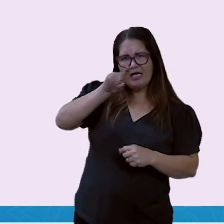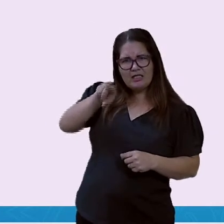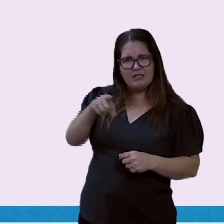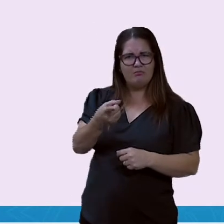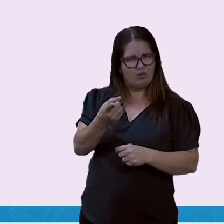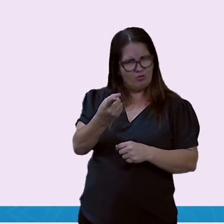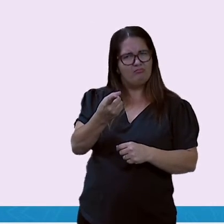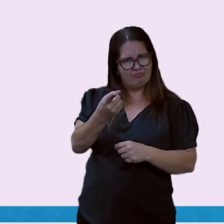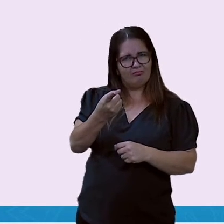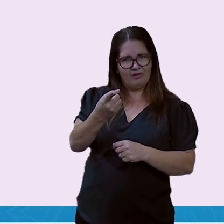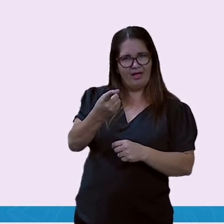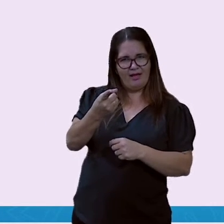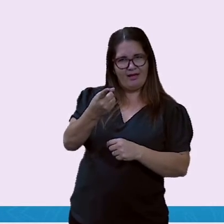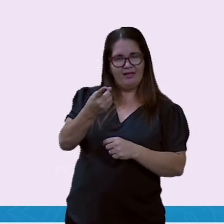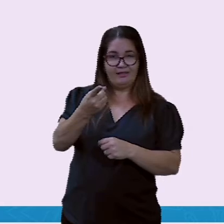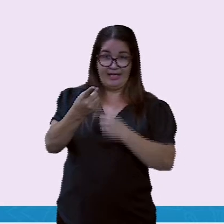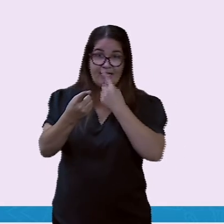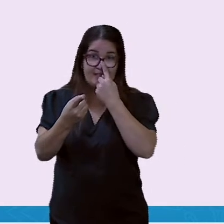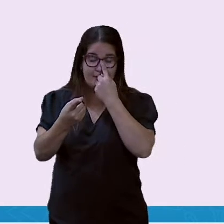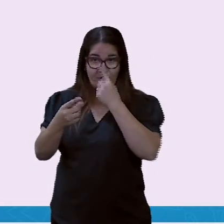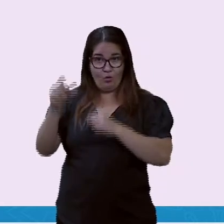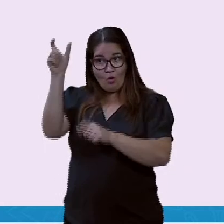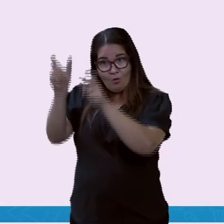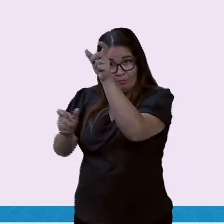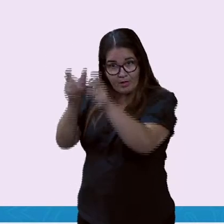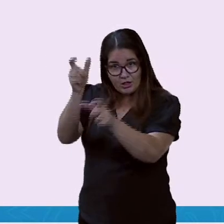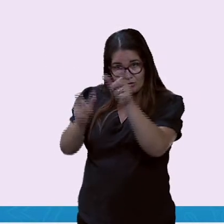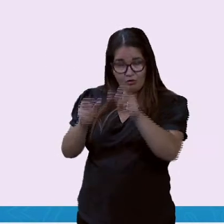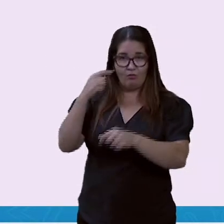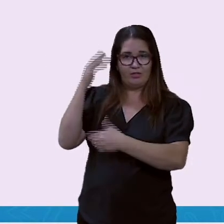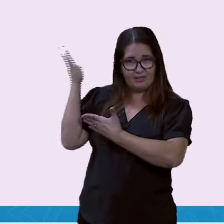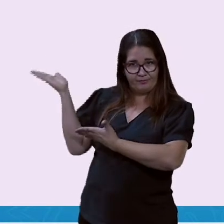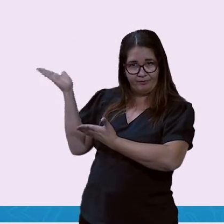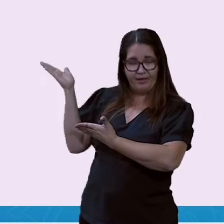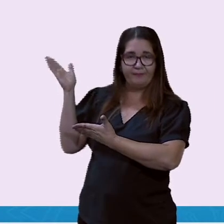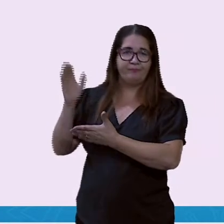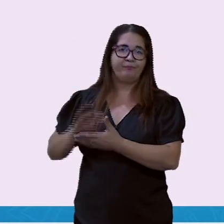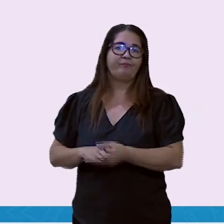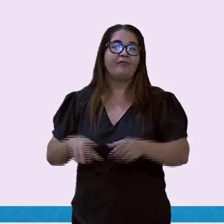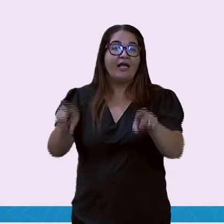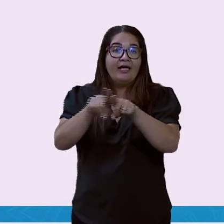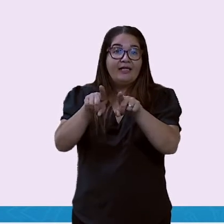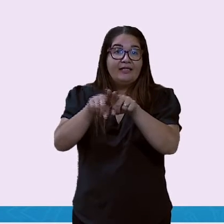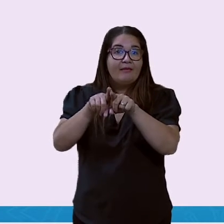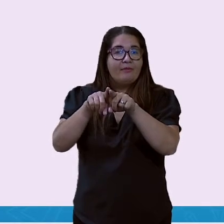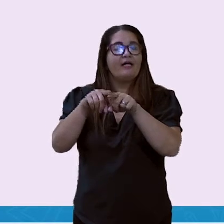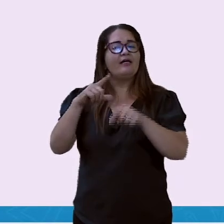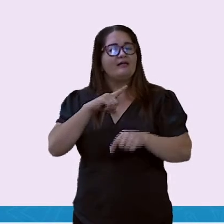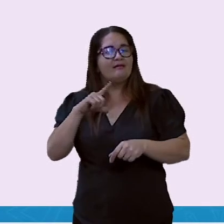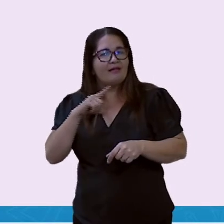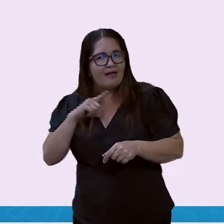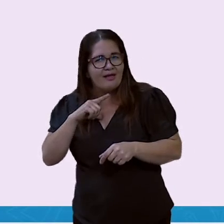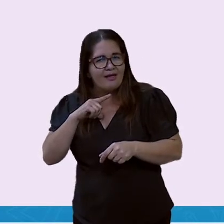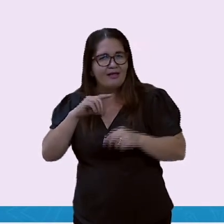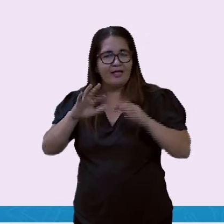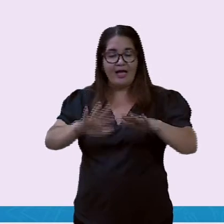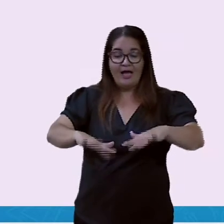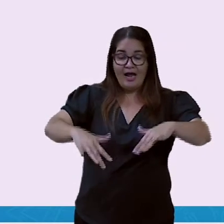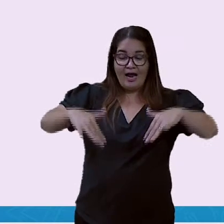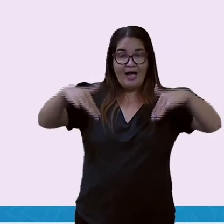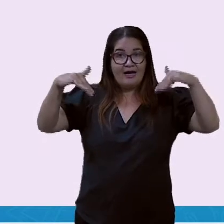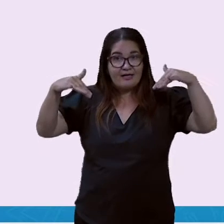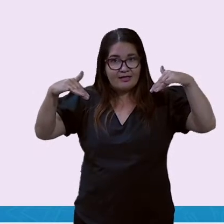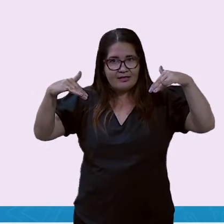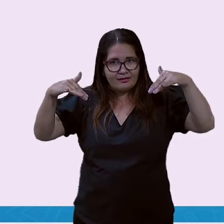o estádio pequeno. Em Cuiabá temos a Arena Pantanal, famosa Arena Pantanal que fica lá em